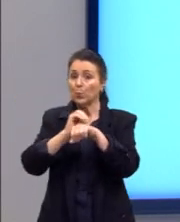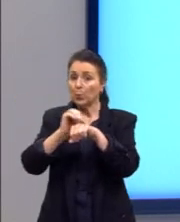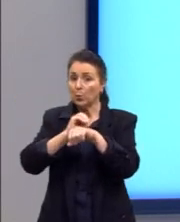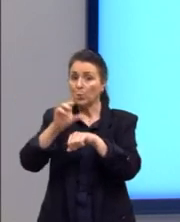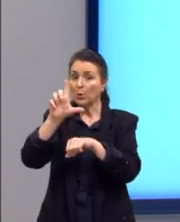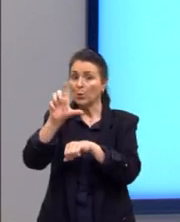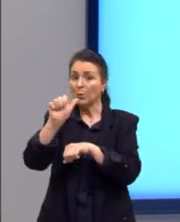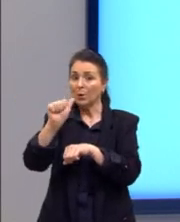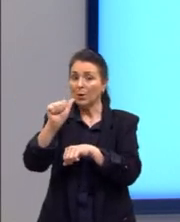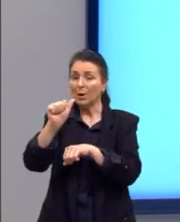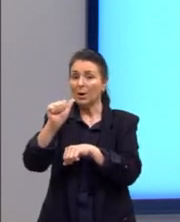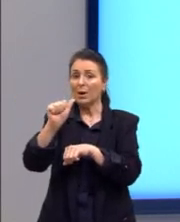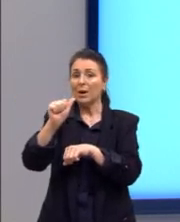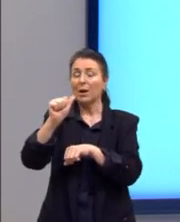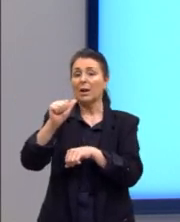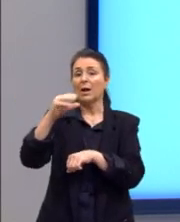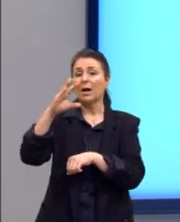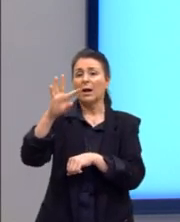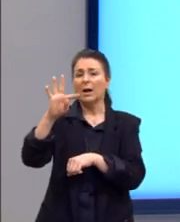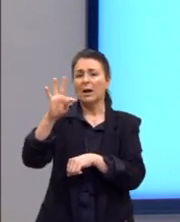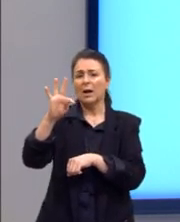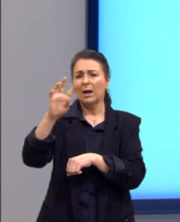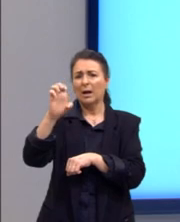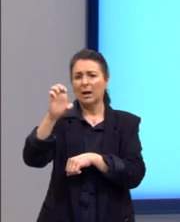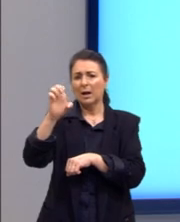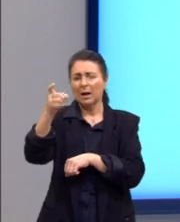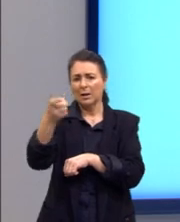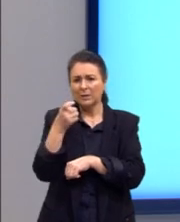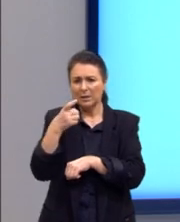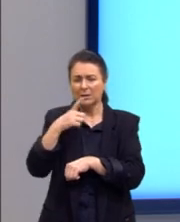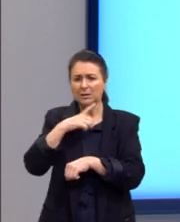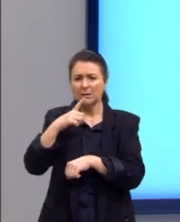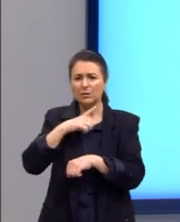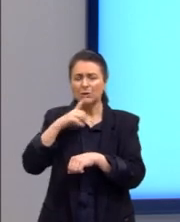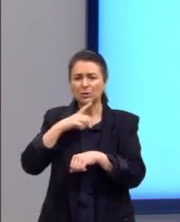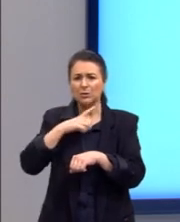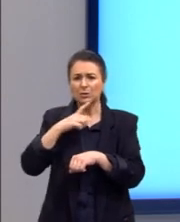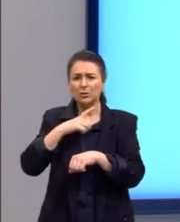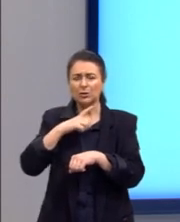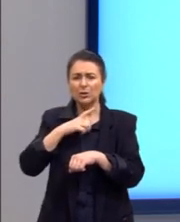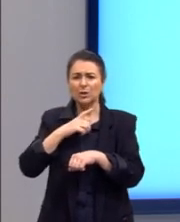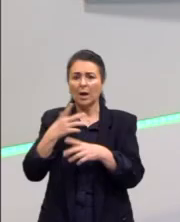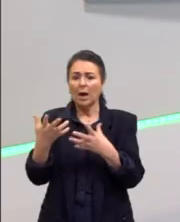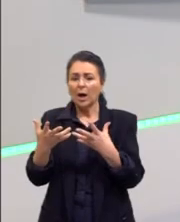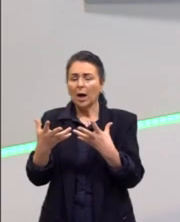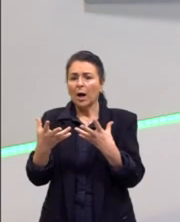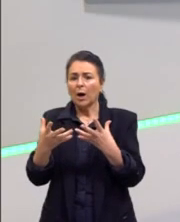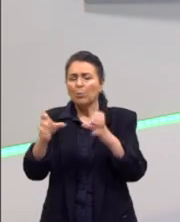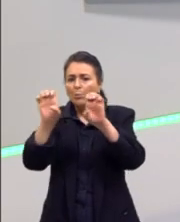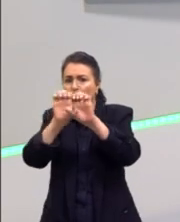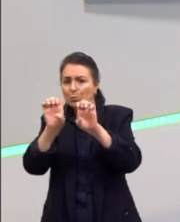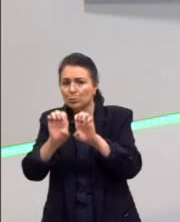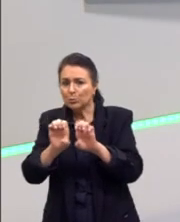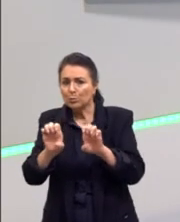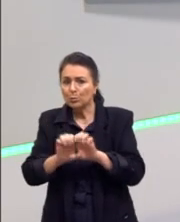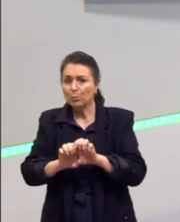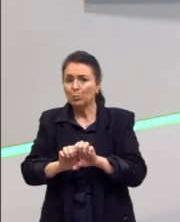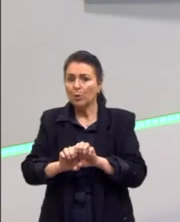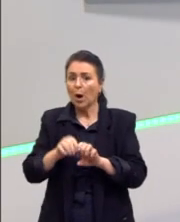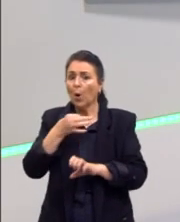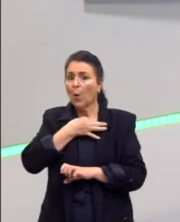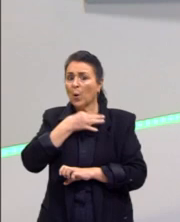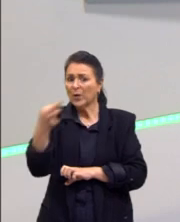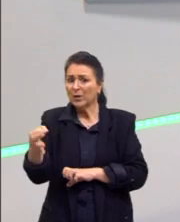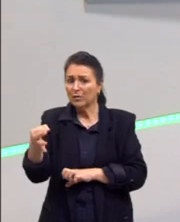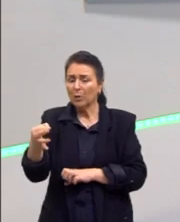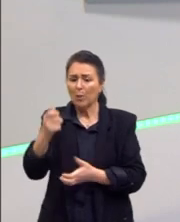borracha. E diz que na exploração do látex se tinham as torturas das mais brutais para obrigar as pessoas a serem produtivas,